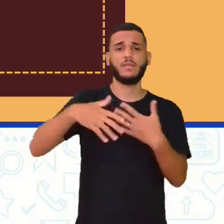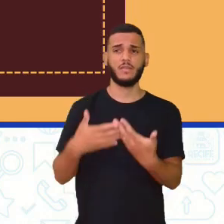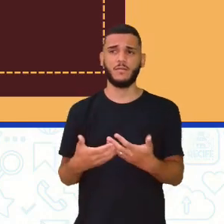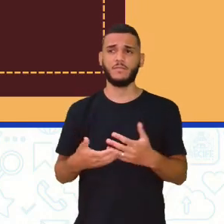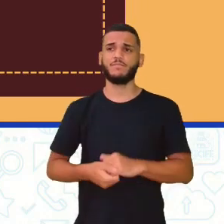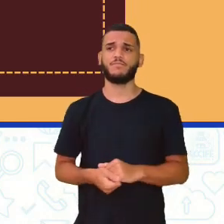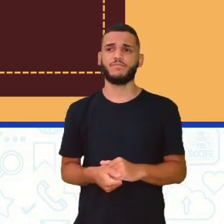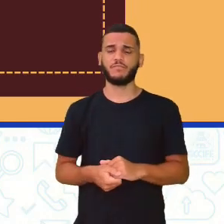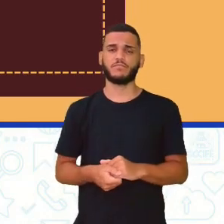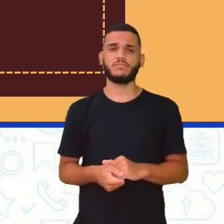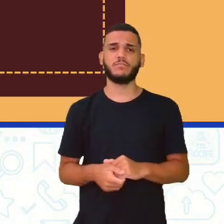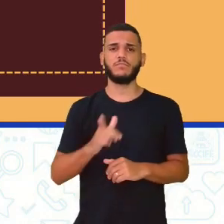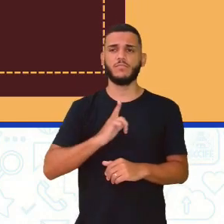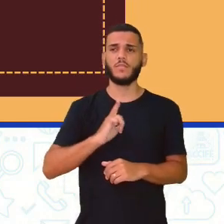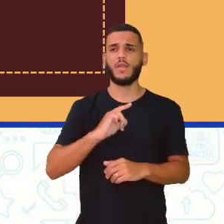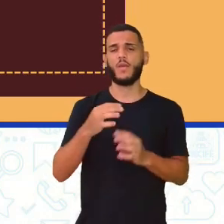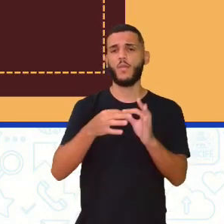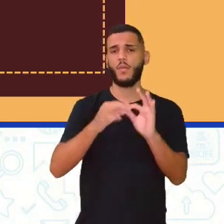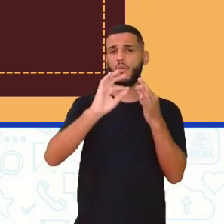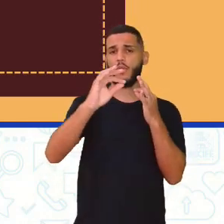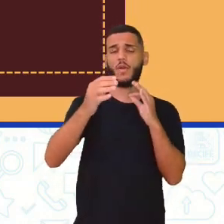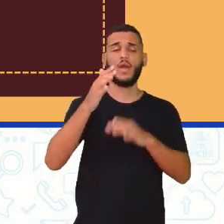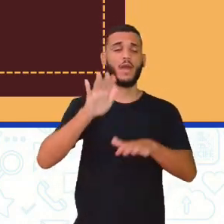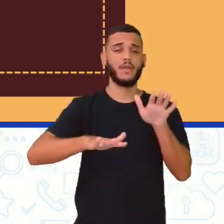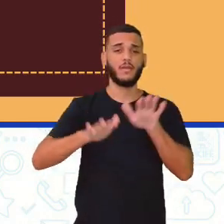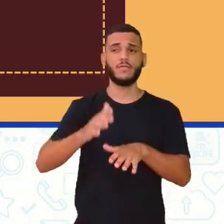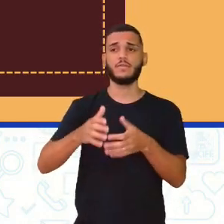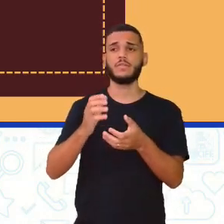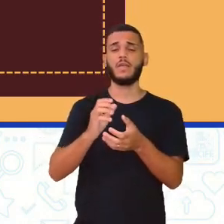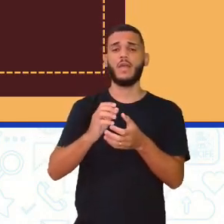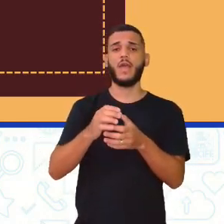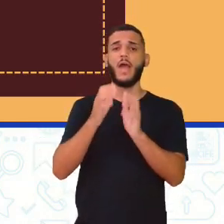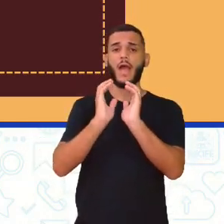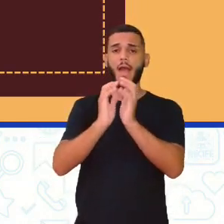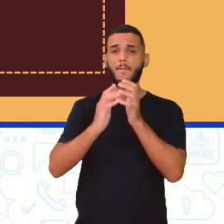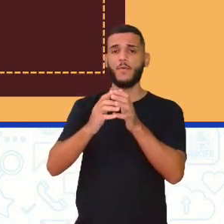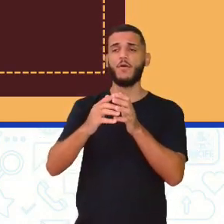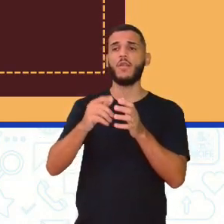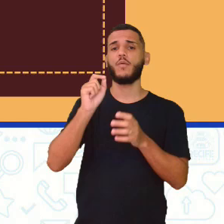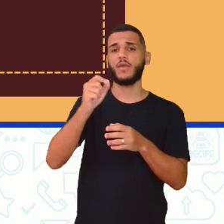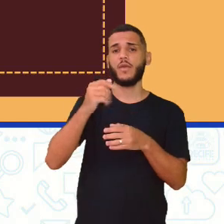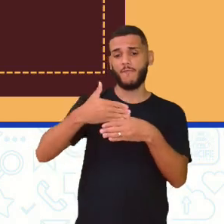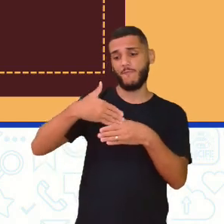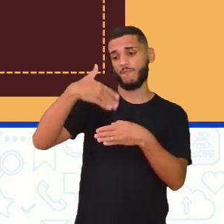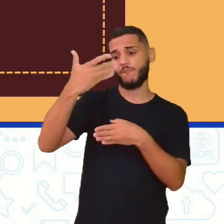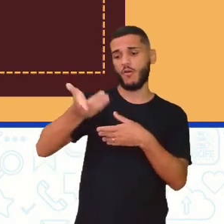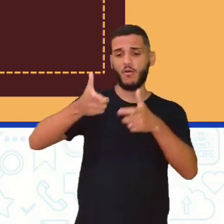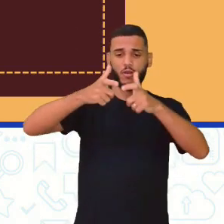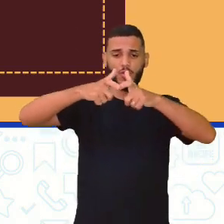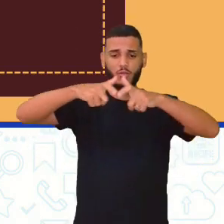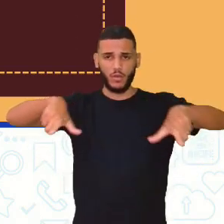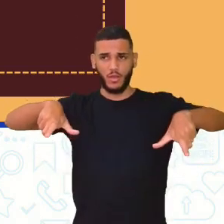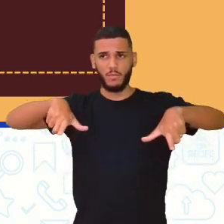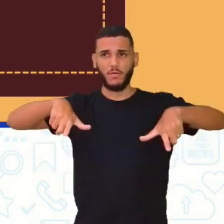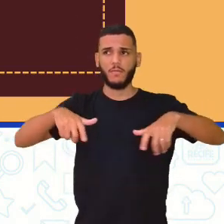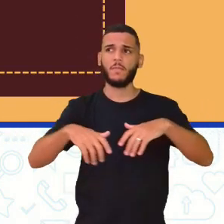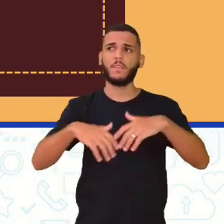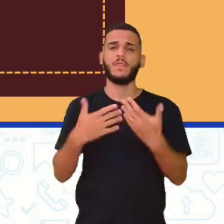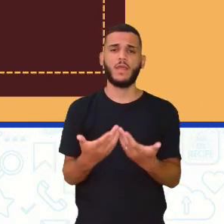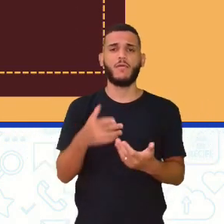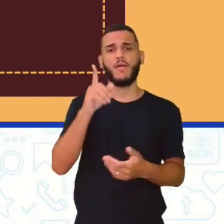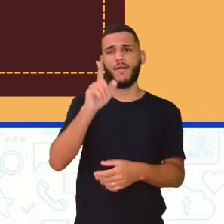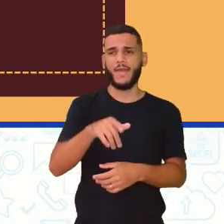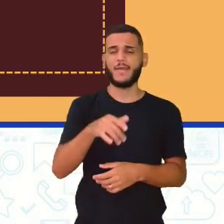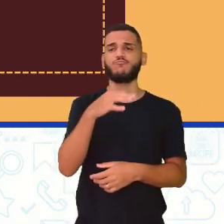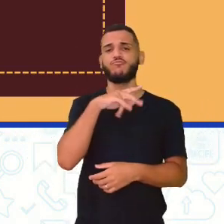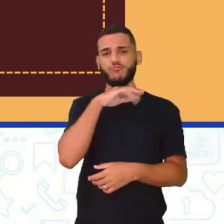Então, mais um lançamento e, às vezes, a bola vai para fora do campo, né? E aí foi triste para a equipe adversária,